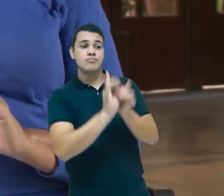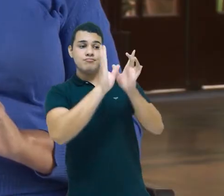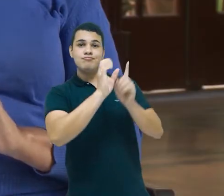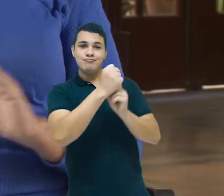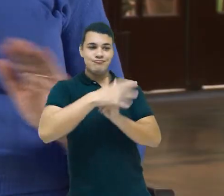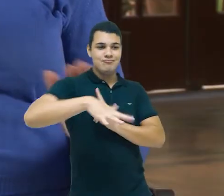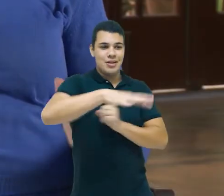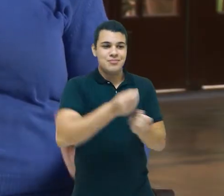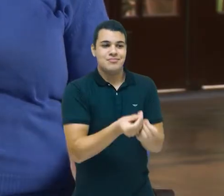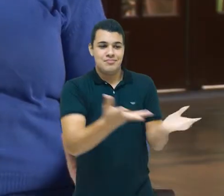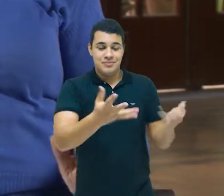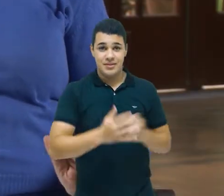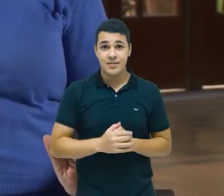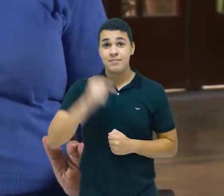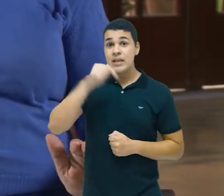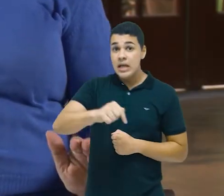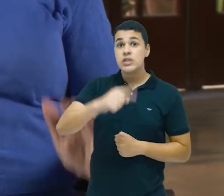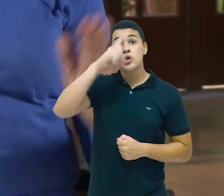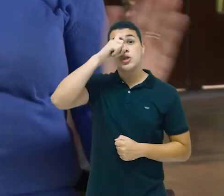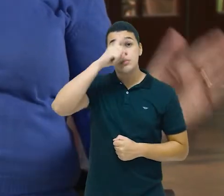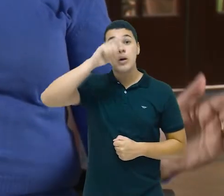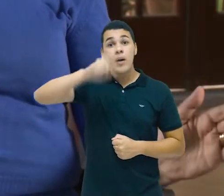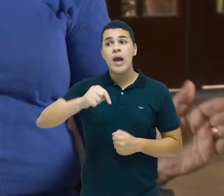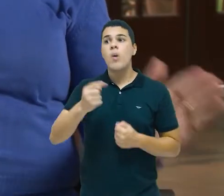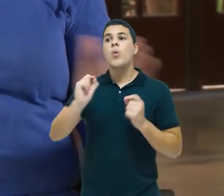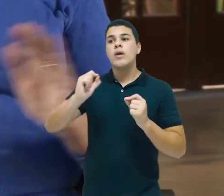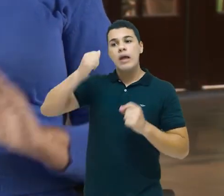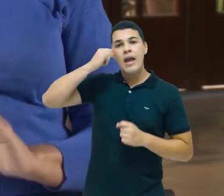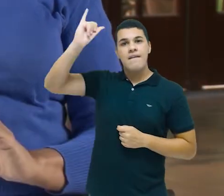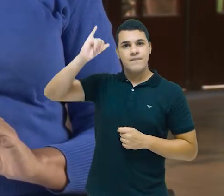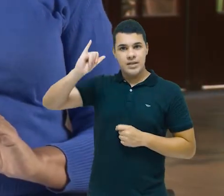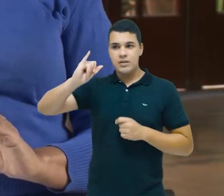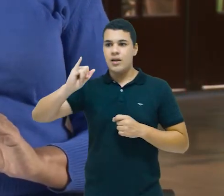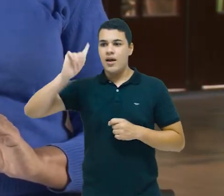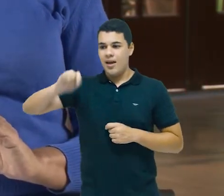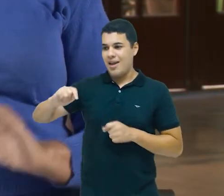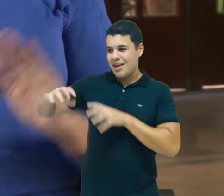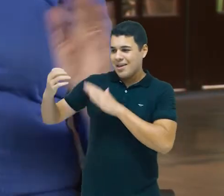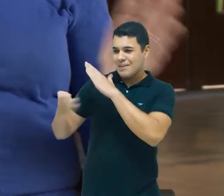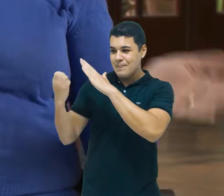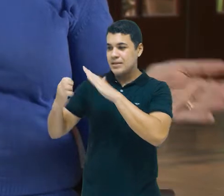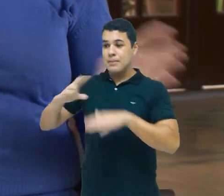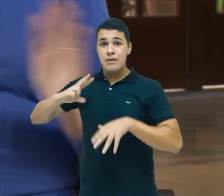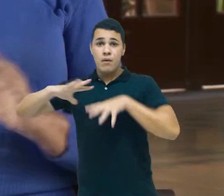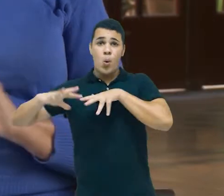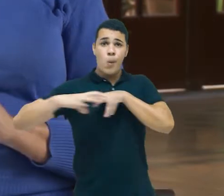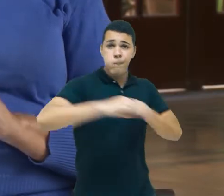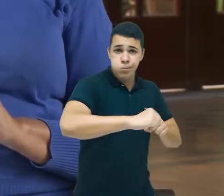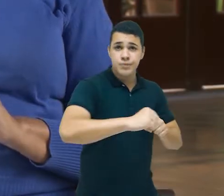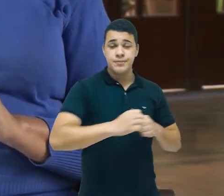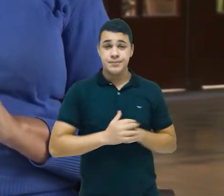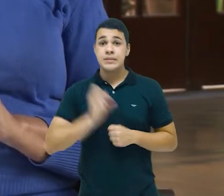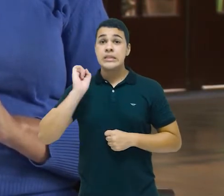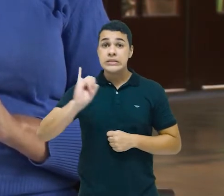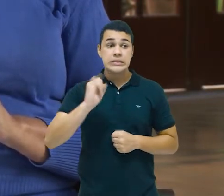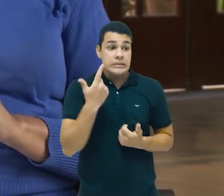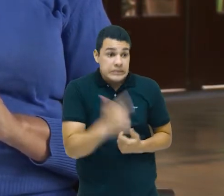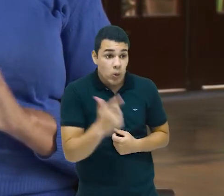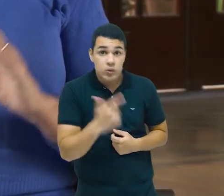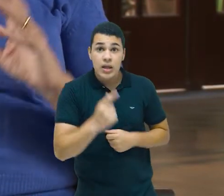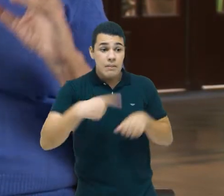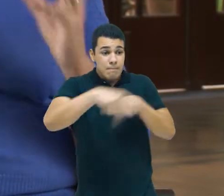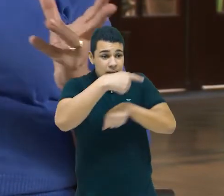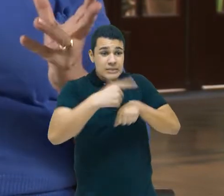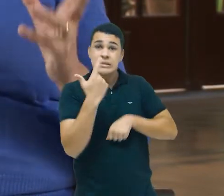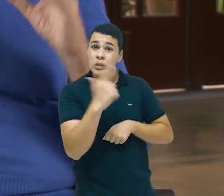sistema universal de saúde, ele é uma blindagem em relação a essa privatização. Onde não tem sistema universal